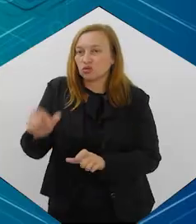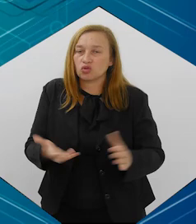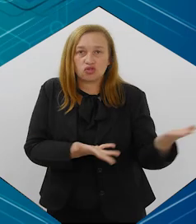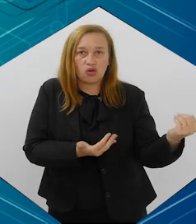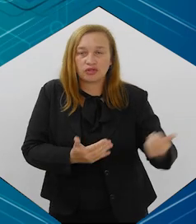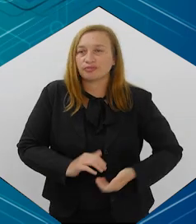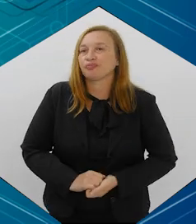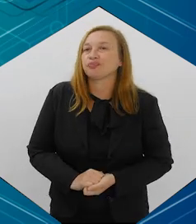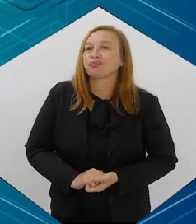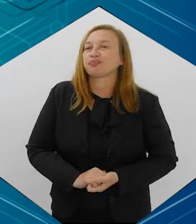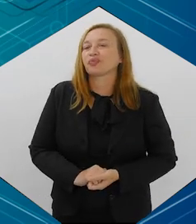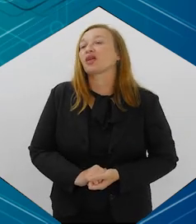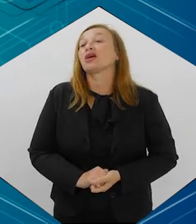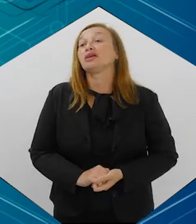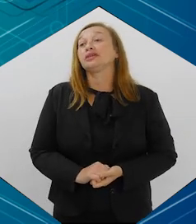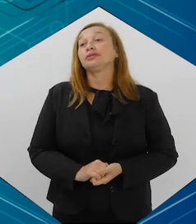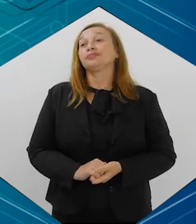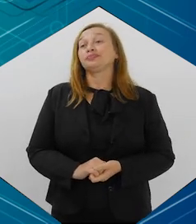mais jovens?